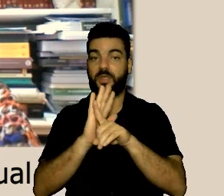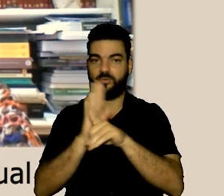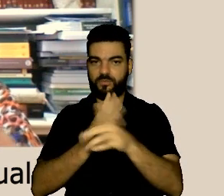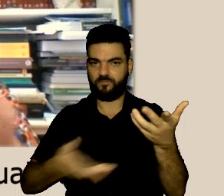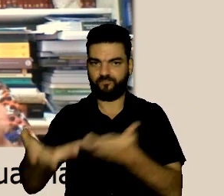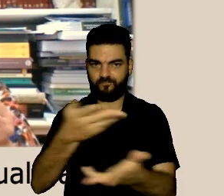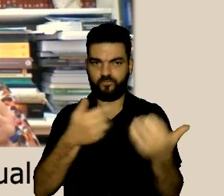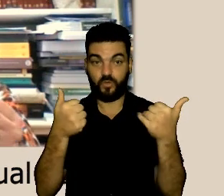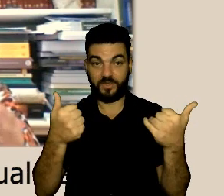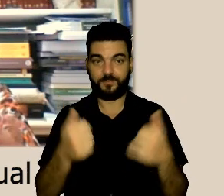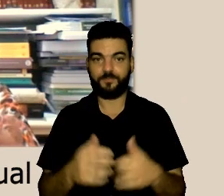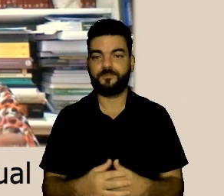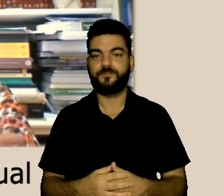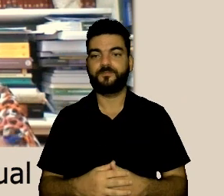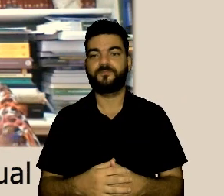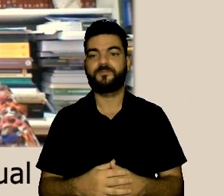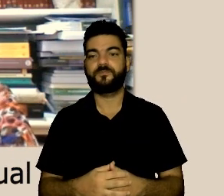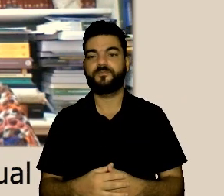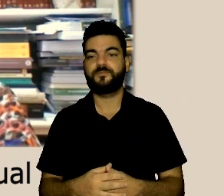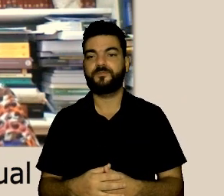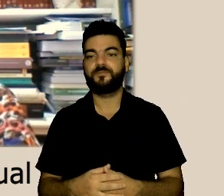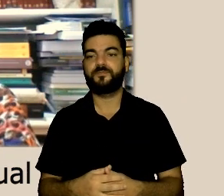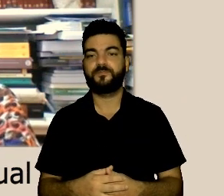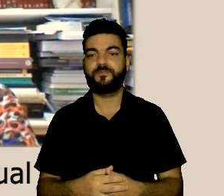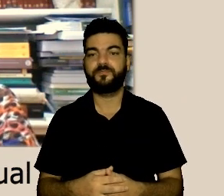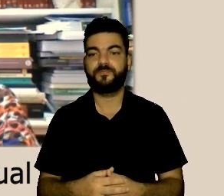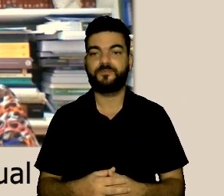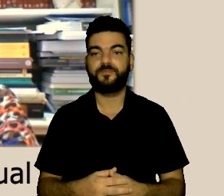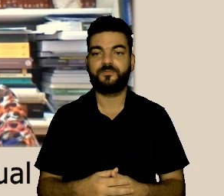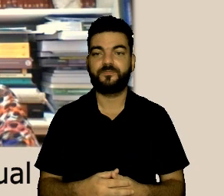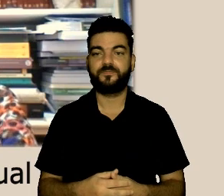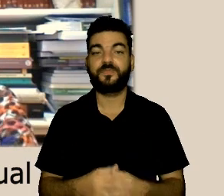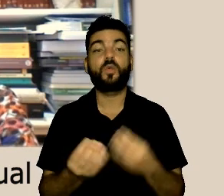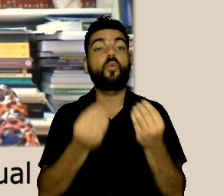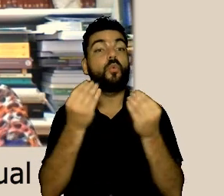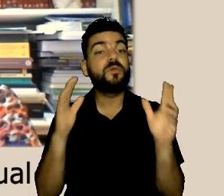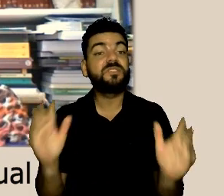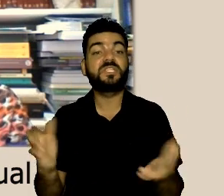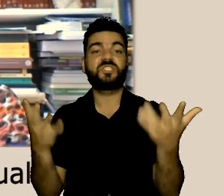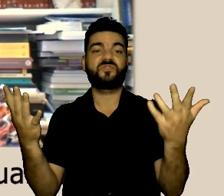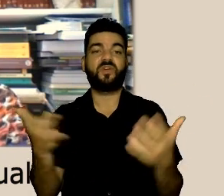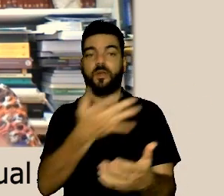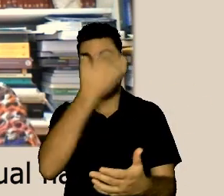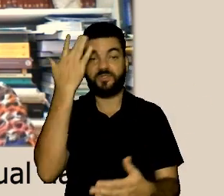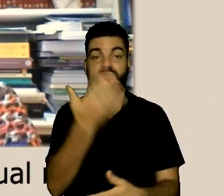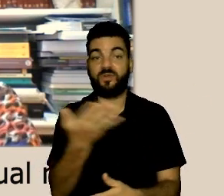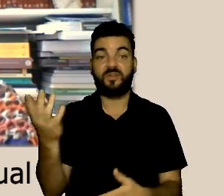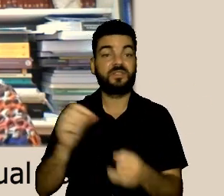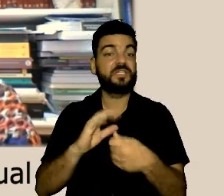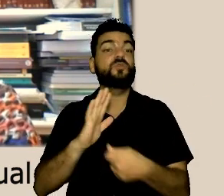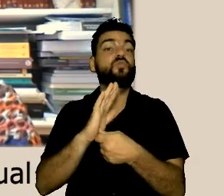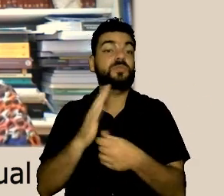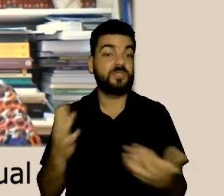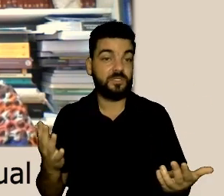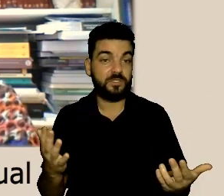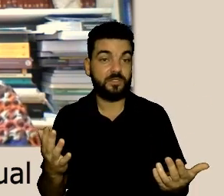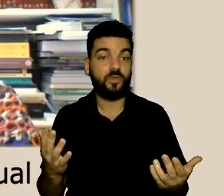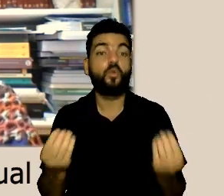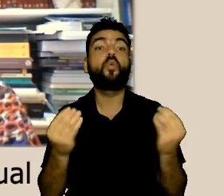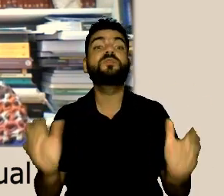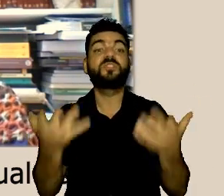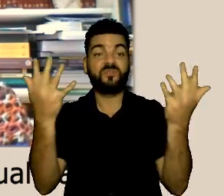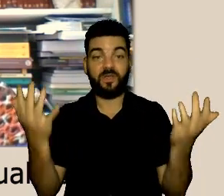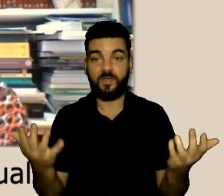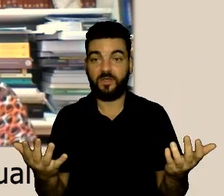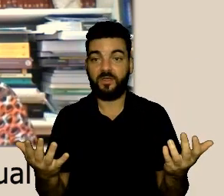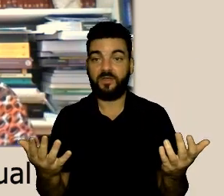queria só colocar mais isso talvez para a gente fazer a última rodada e encerrar porque como é que você vai